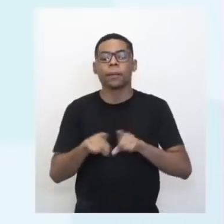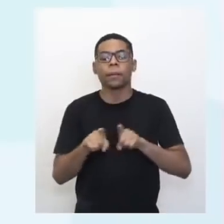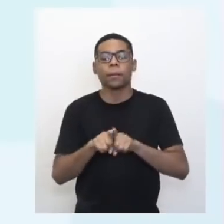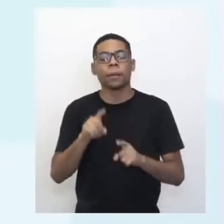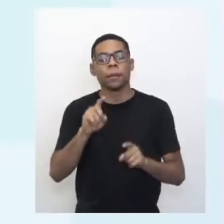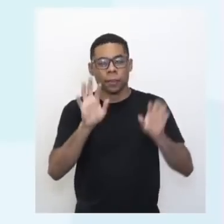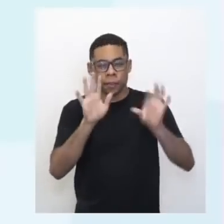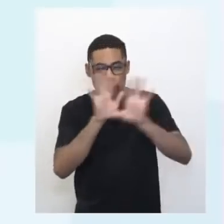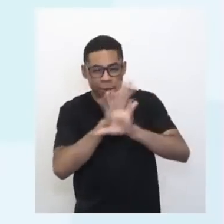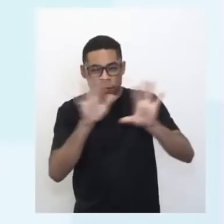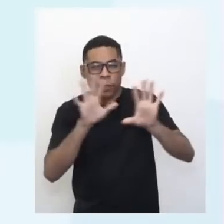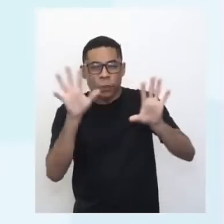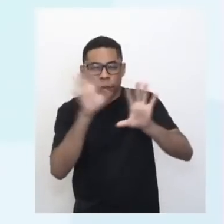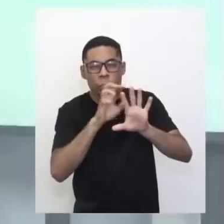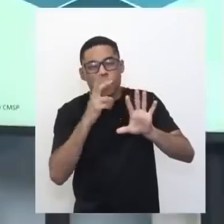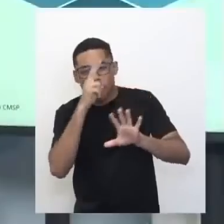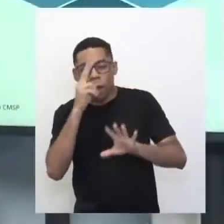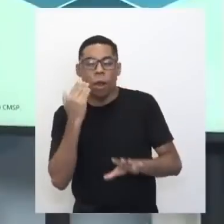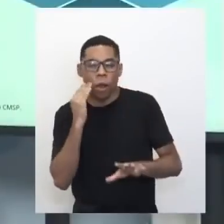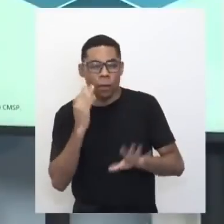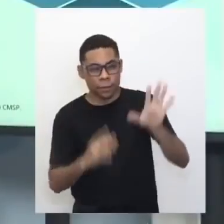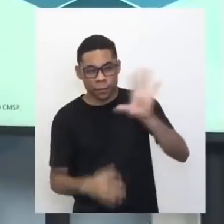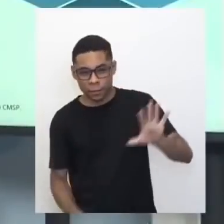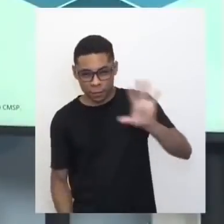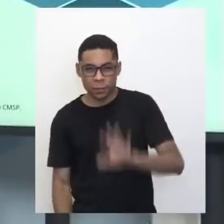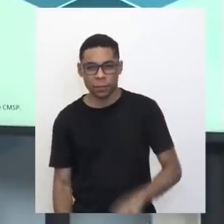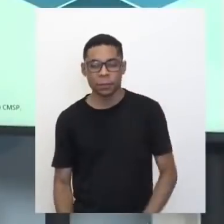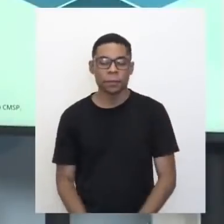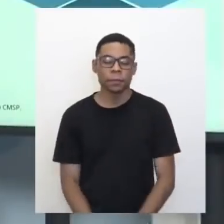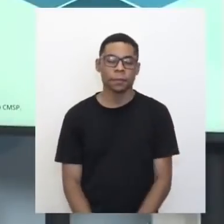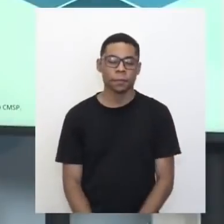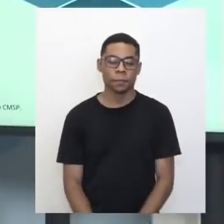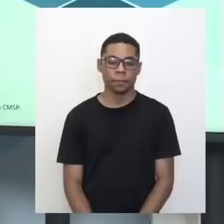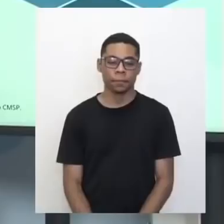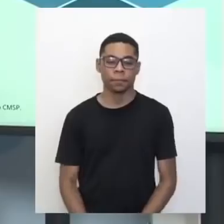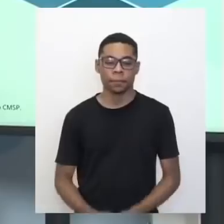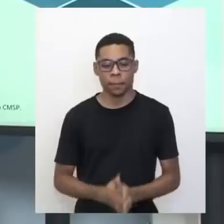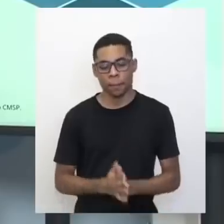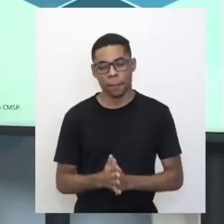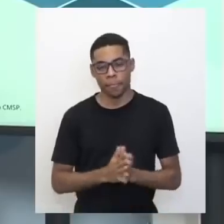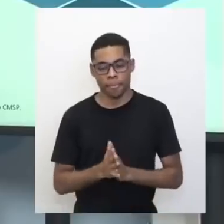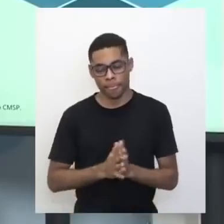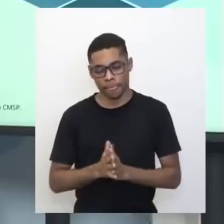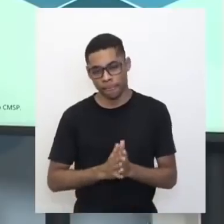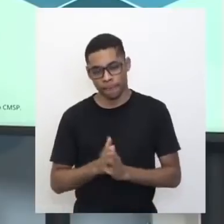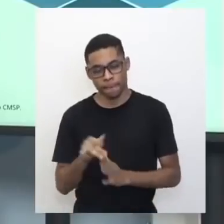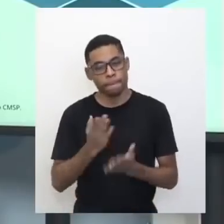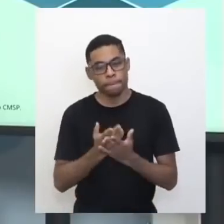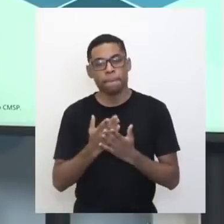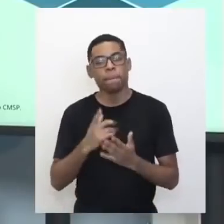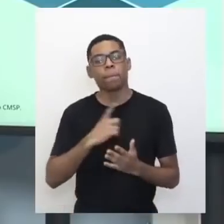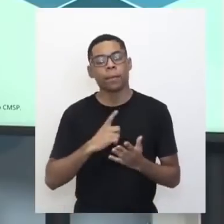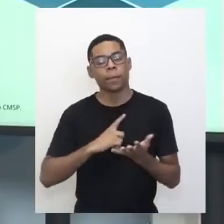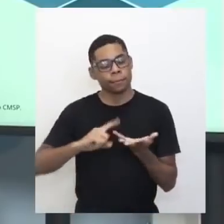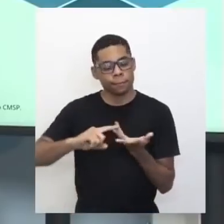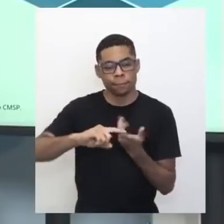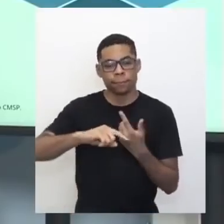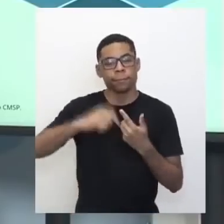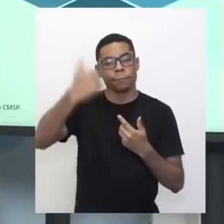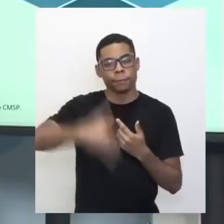ultravioleta. A gente vai estabelecer nessa aula aqui uma linha de trabalho